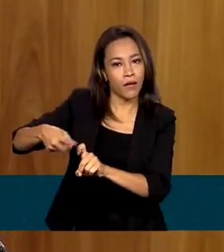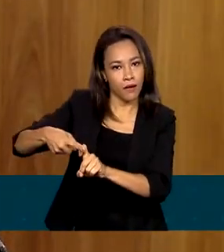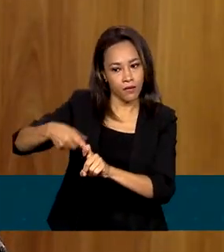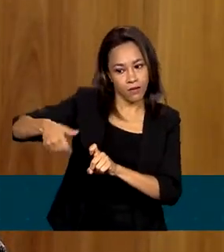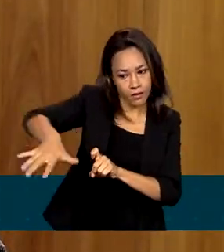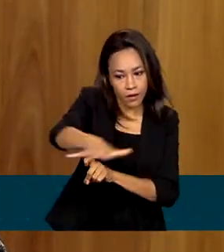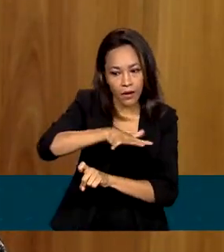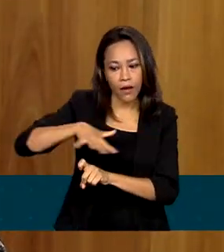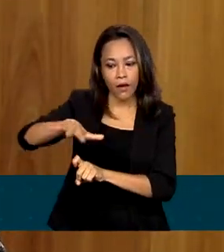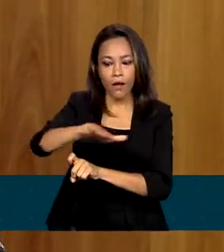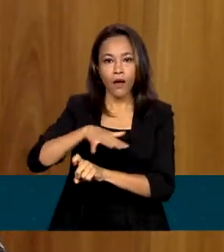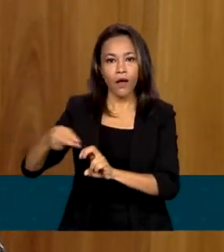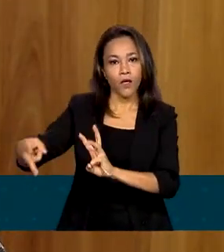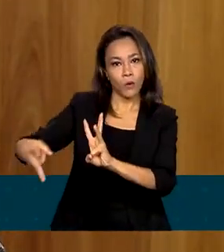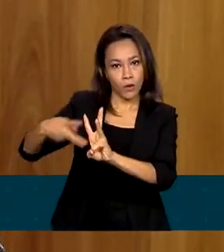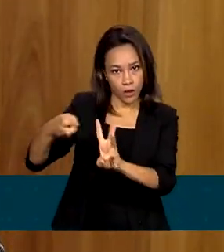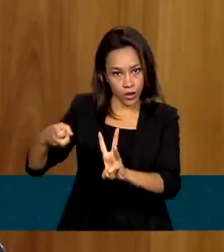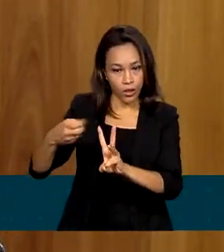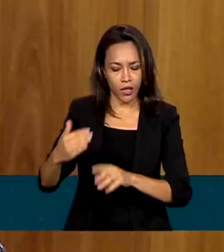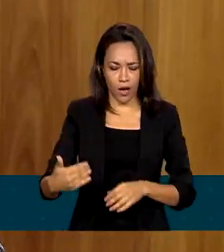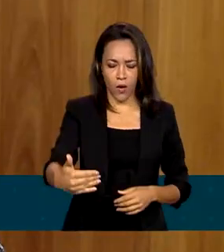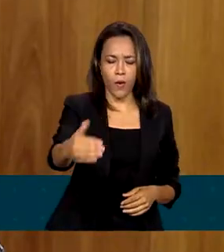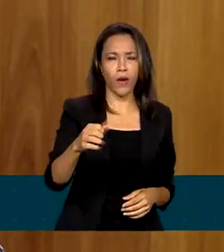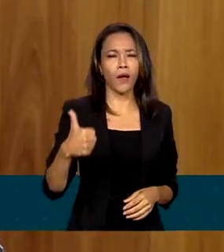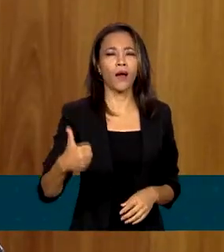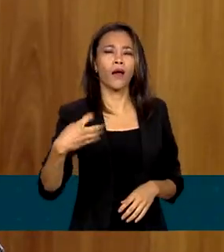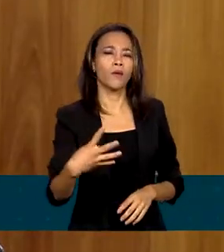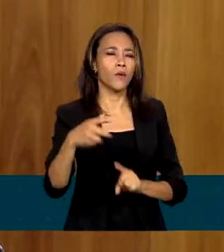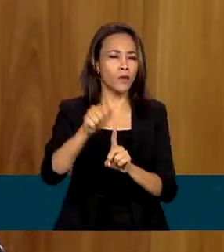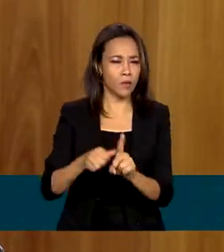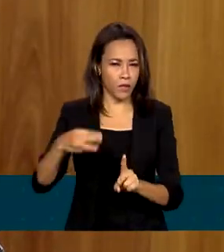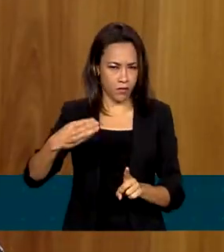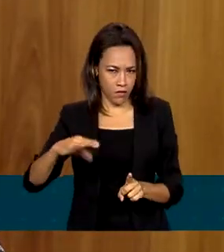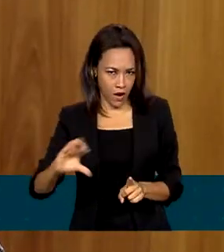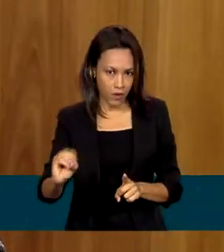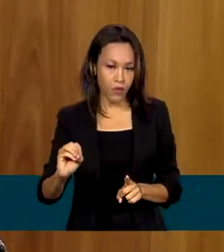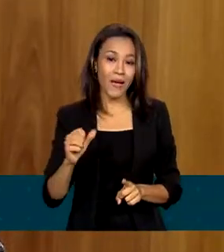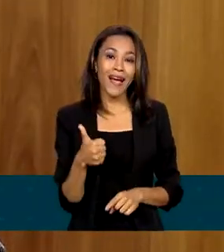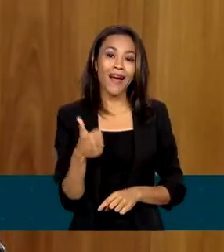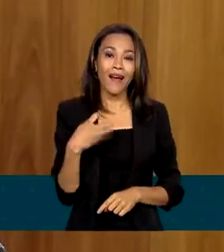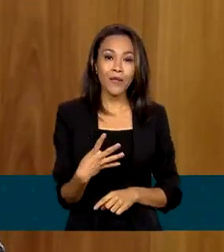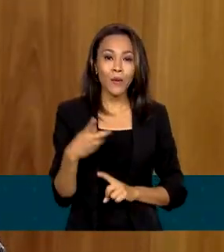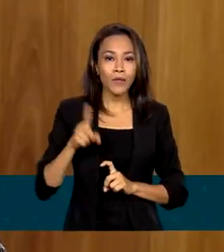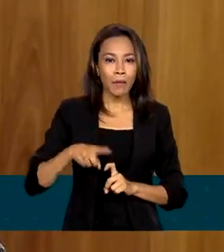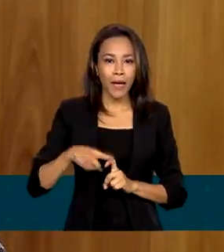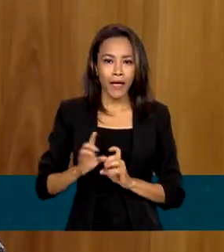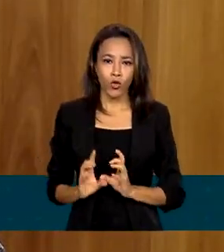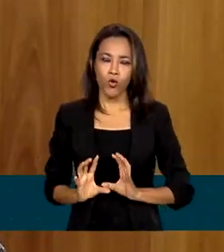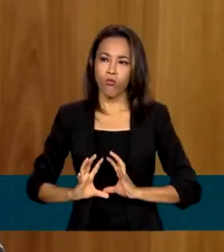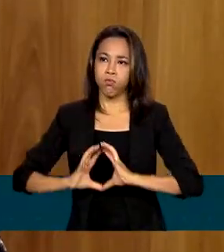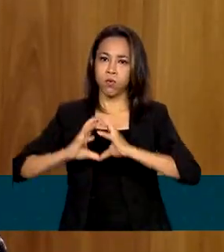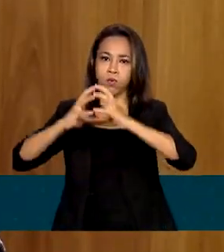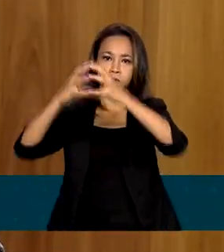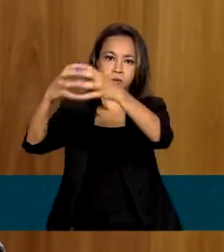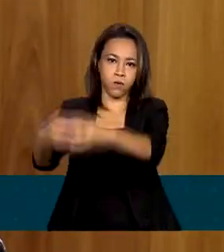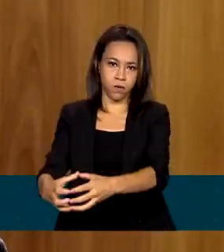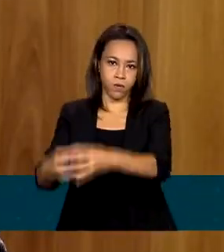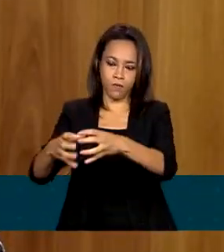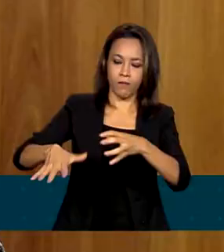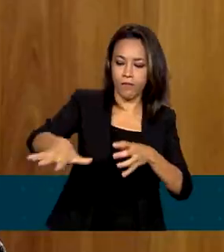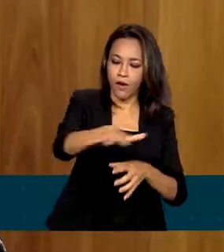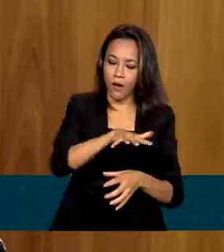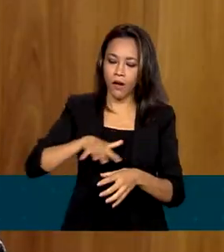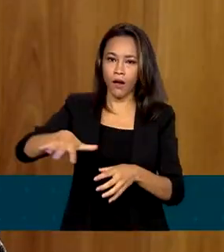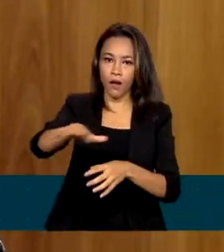Já no dia 14 de março, 14 médicos irão para o território Yanomami. Primeiro, eles